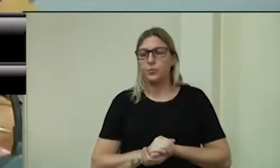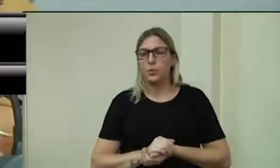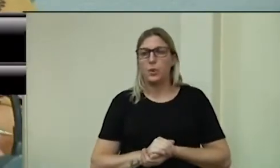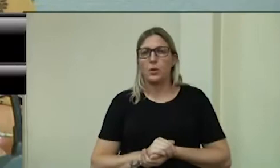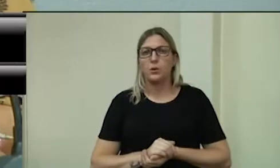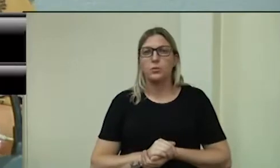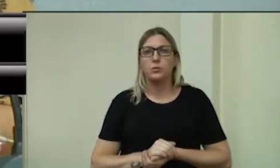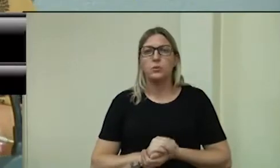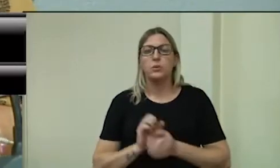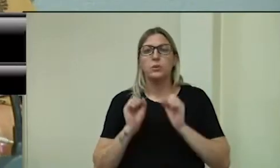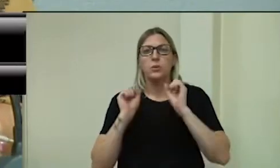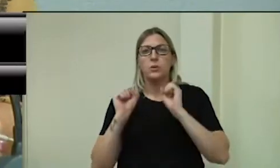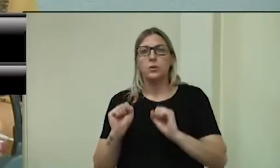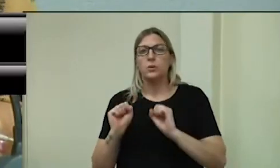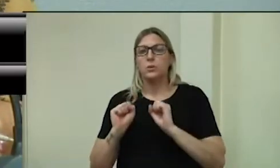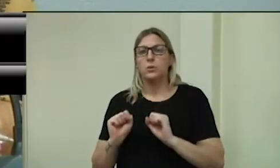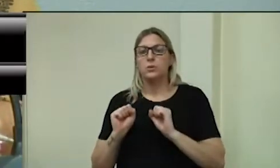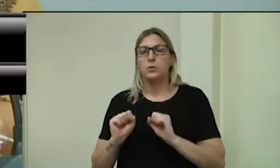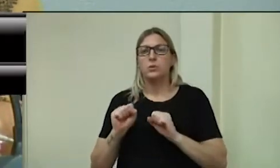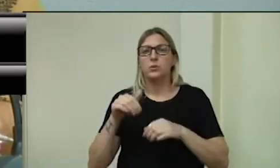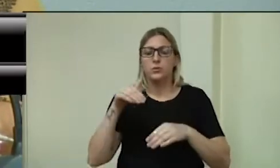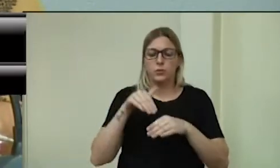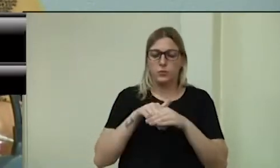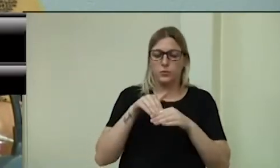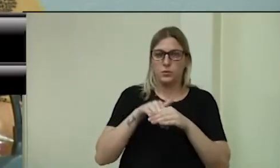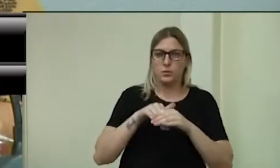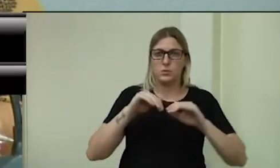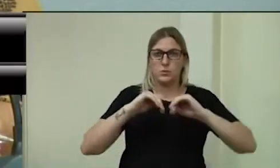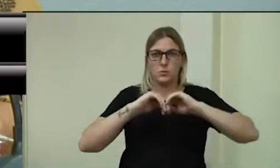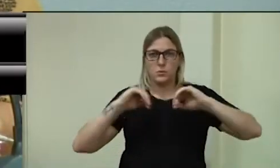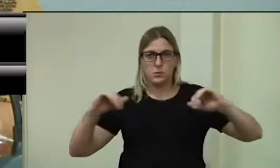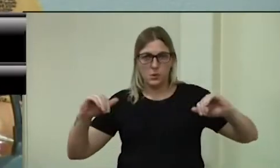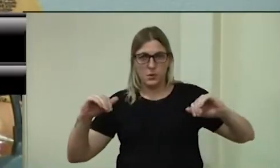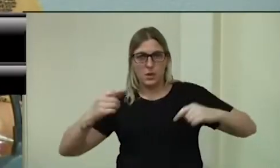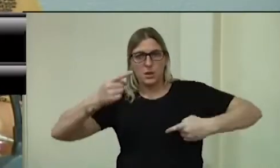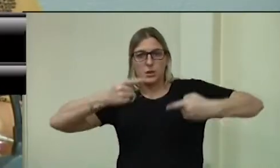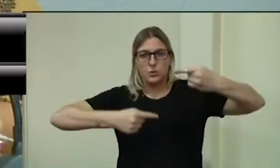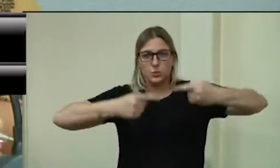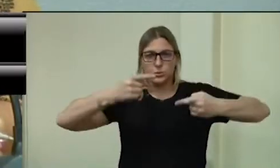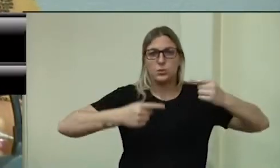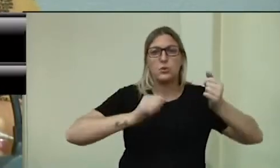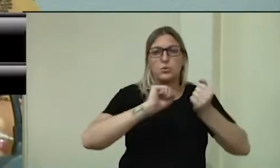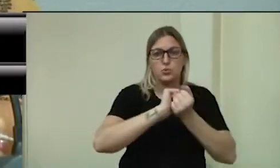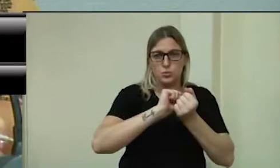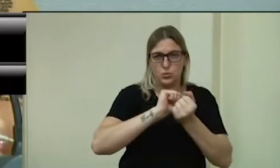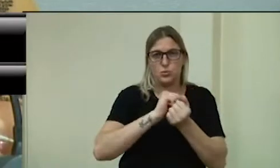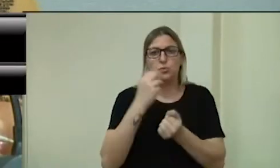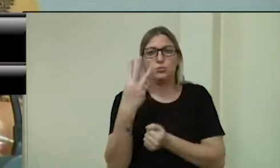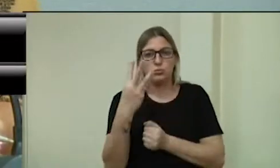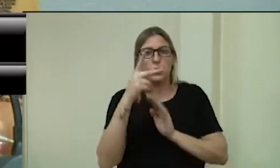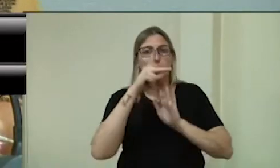fazer a votação em separado e a discussão em conjunto dos três projetos.